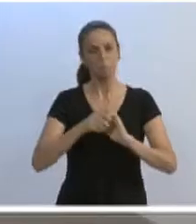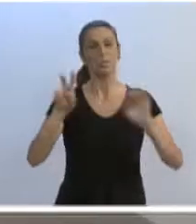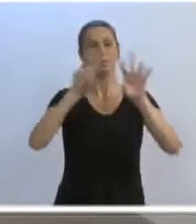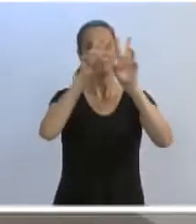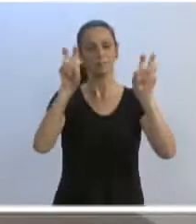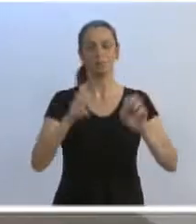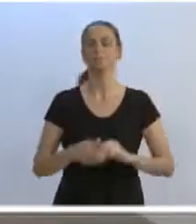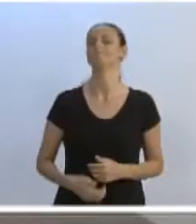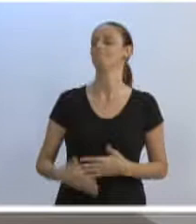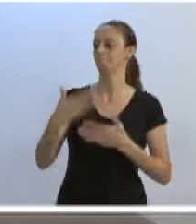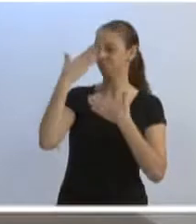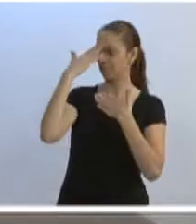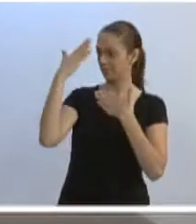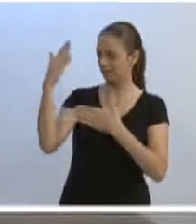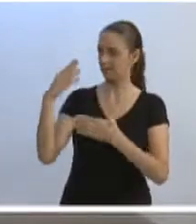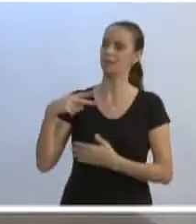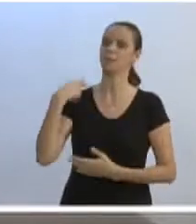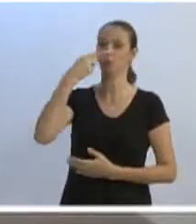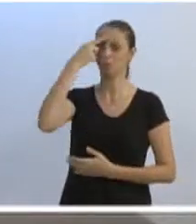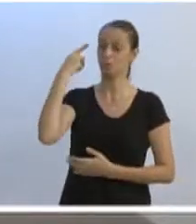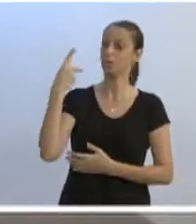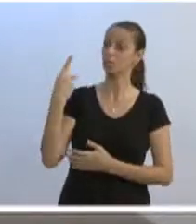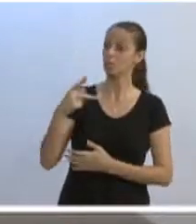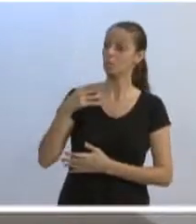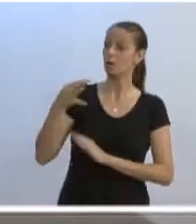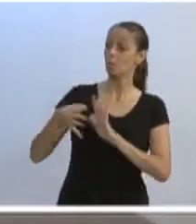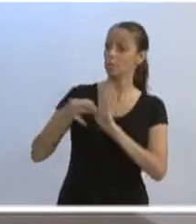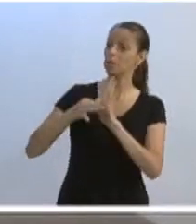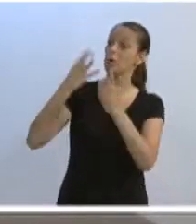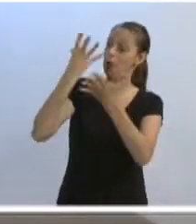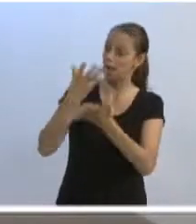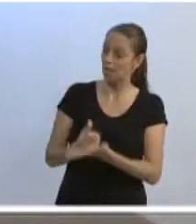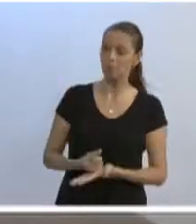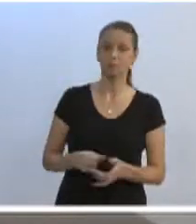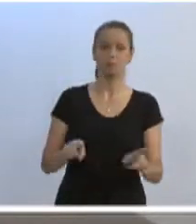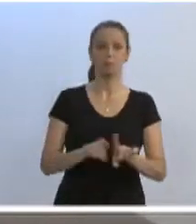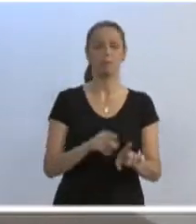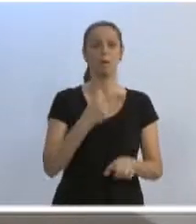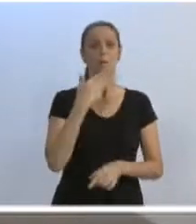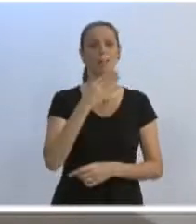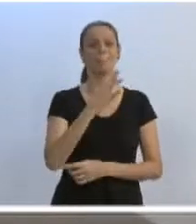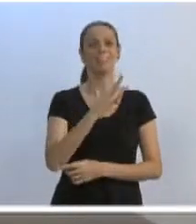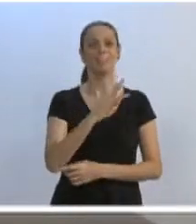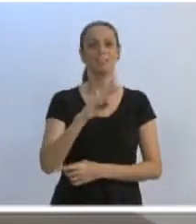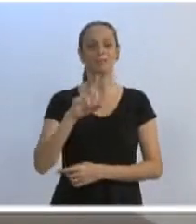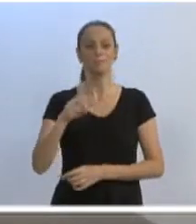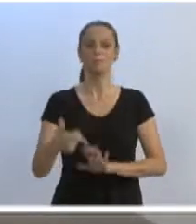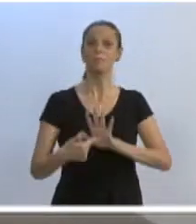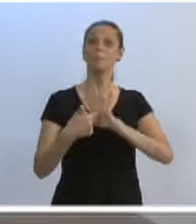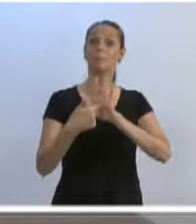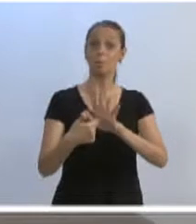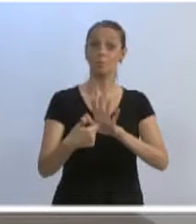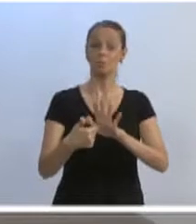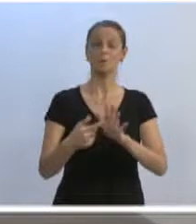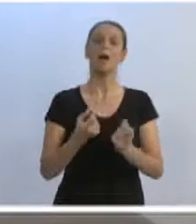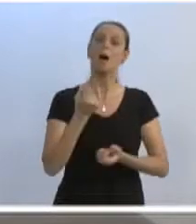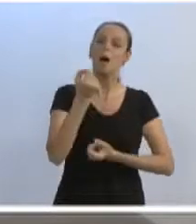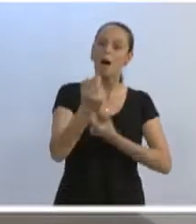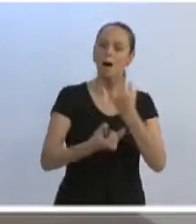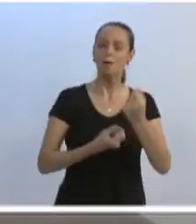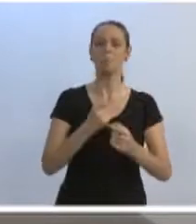Obrigado, vereador Ito. Deixo registrado aqui as suas palavras. Gostaria de pedir à TV Legislativa que mostrasse algumas